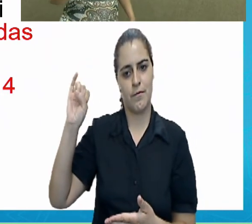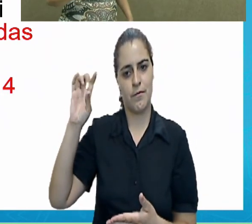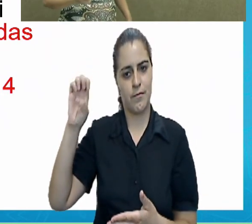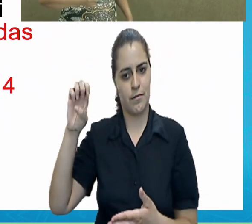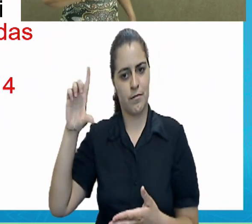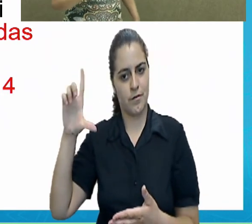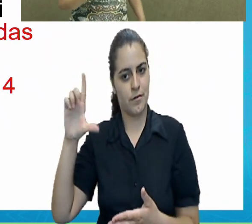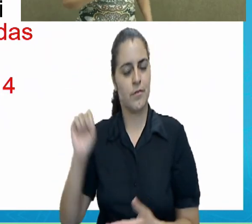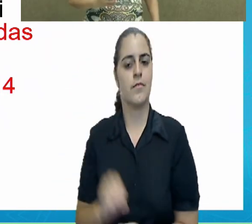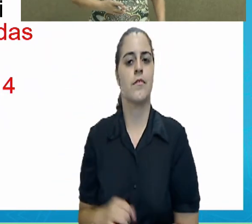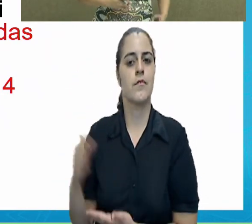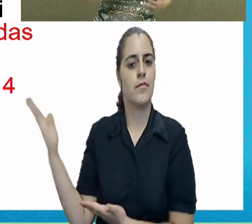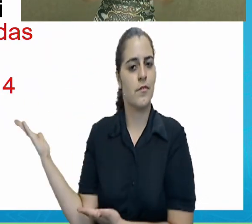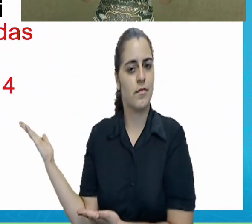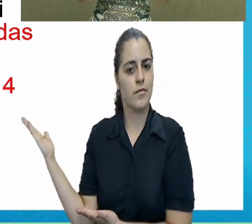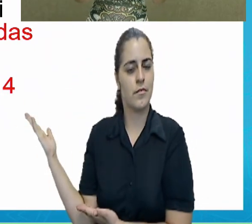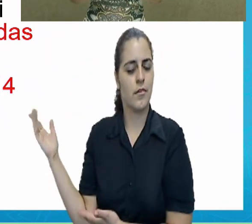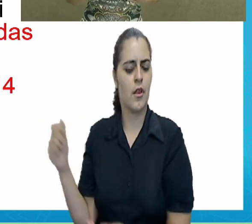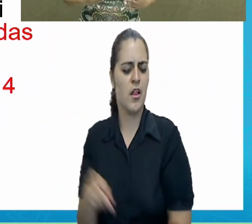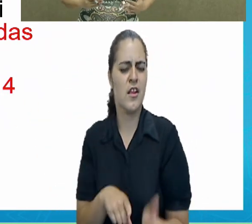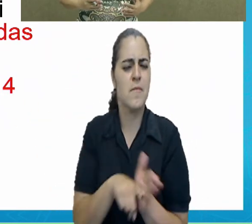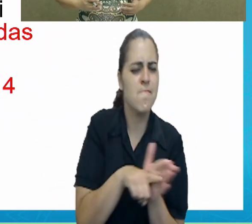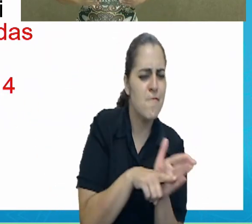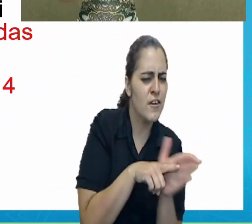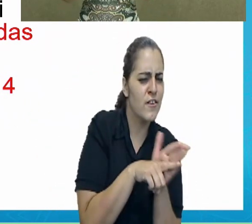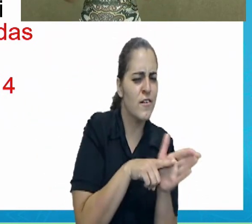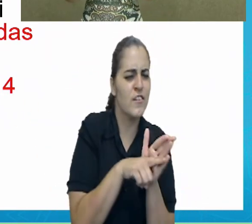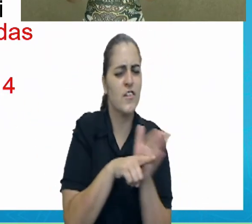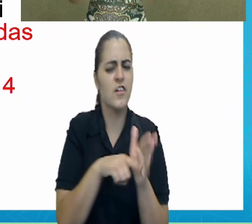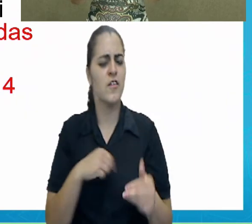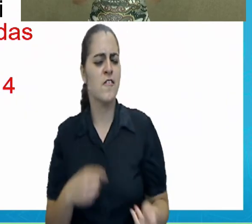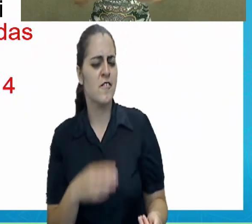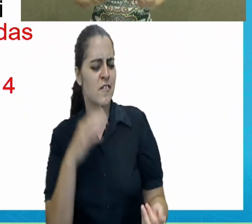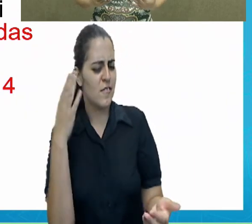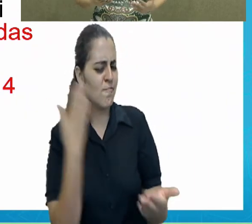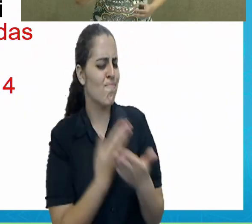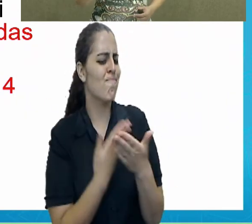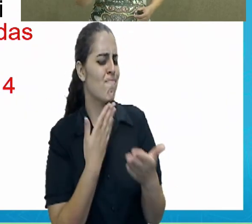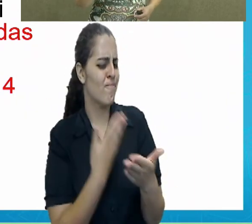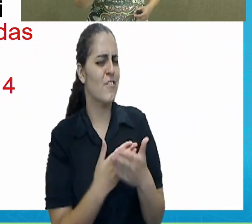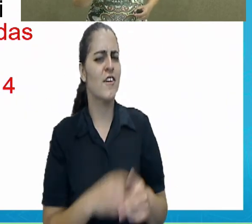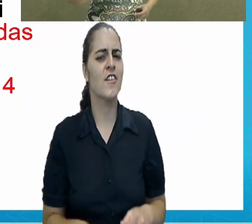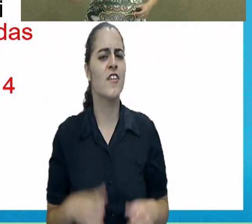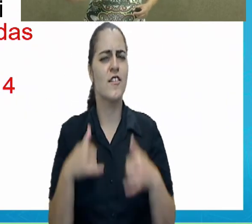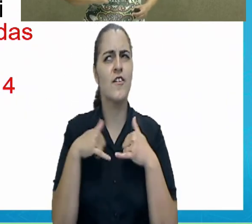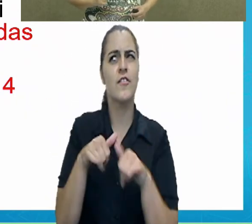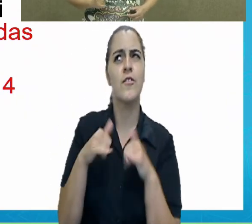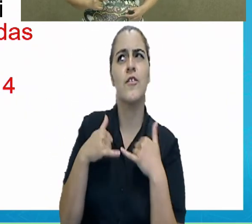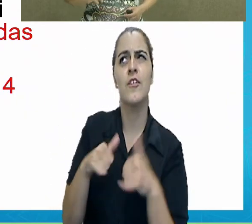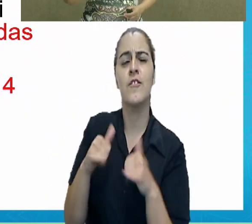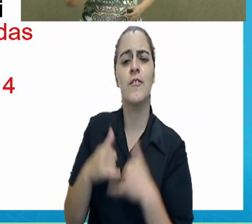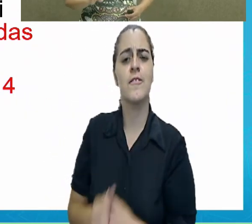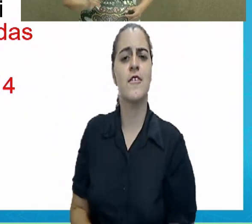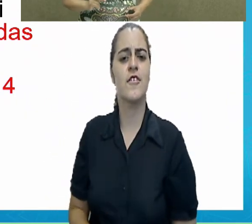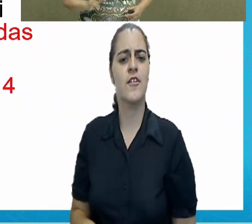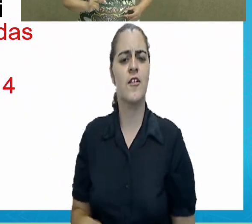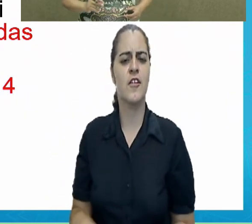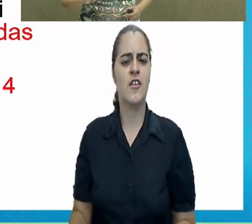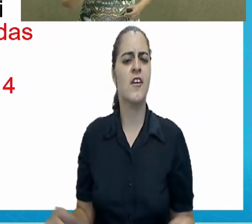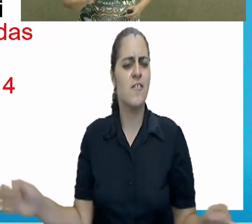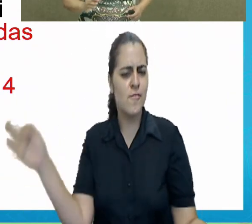repórter. Aquele que pesquisou, que se informou, que esse é o